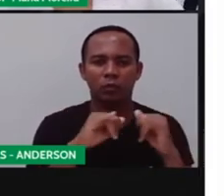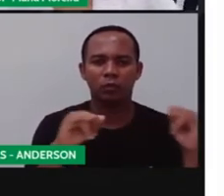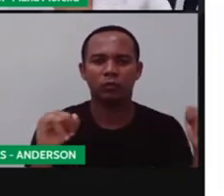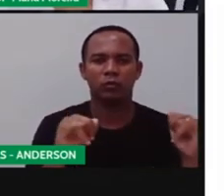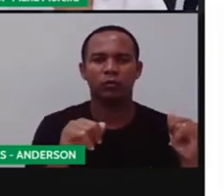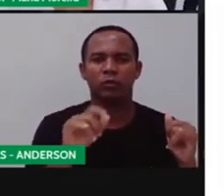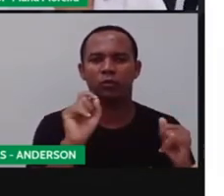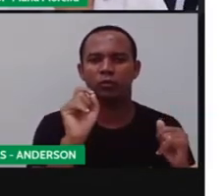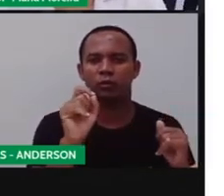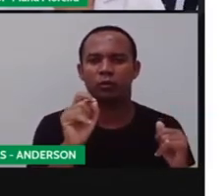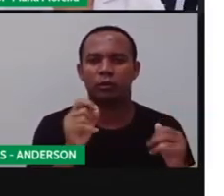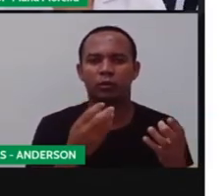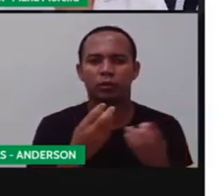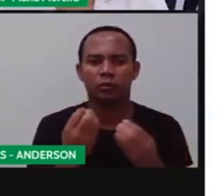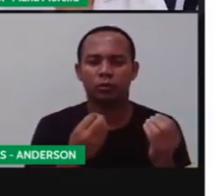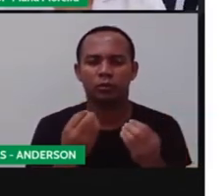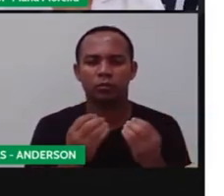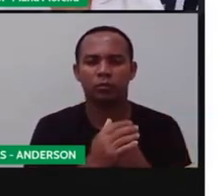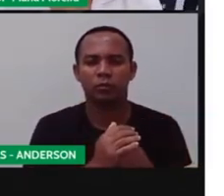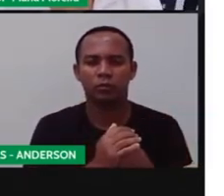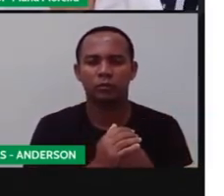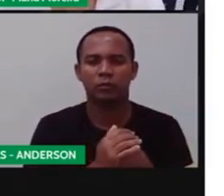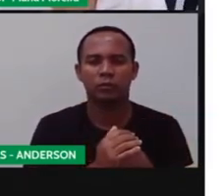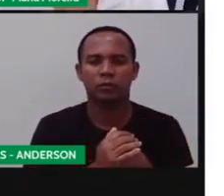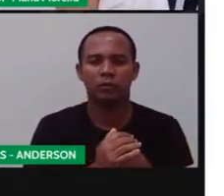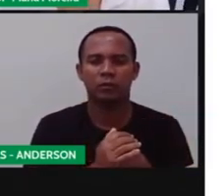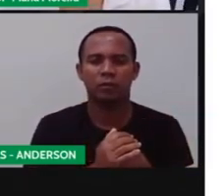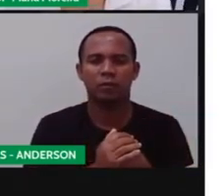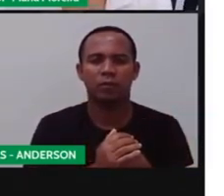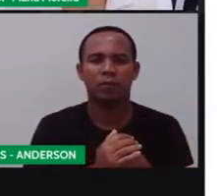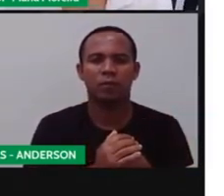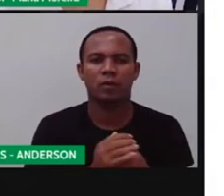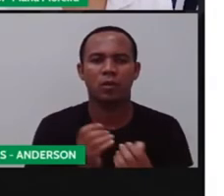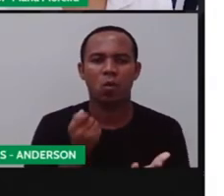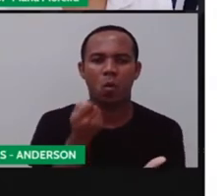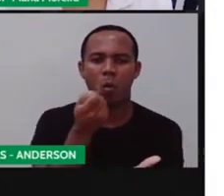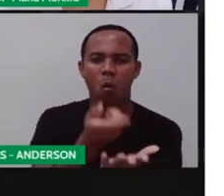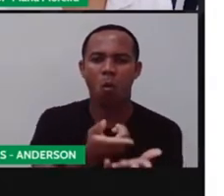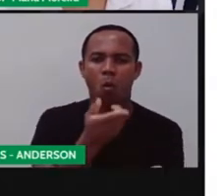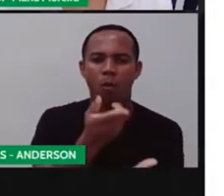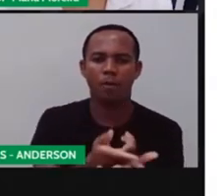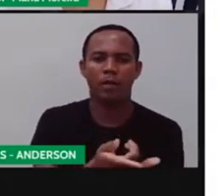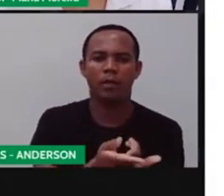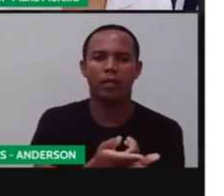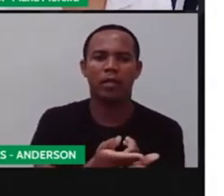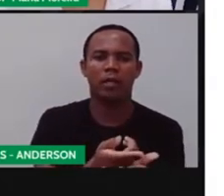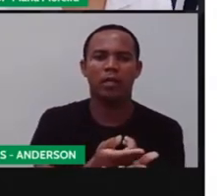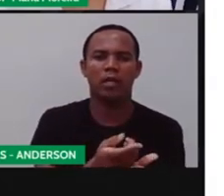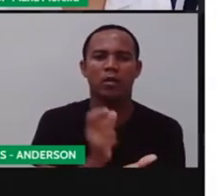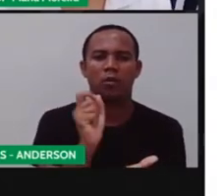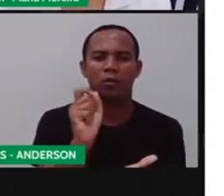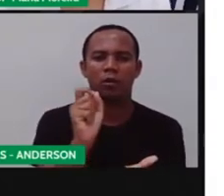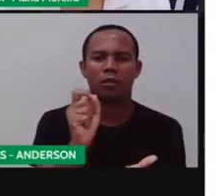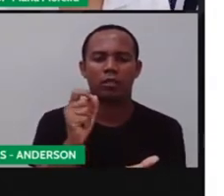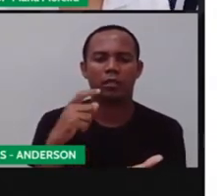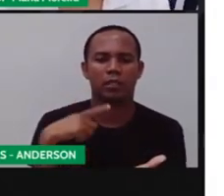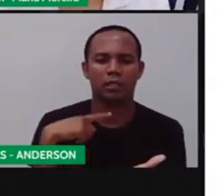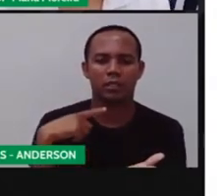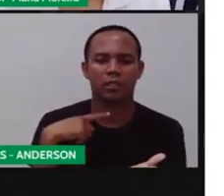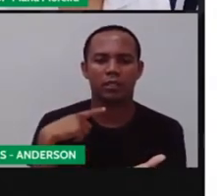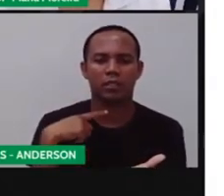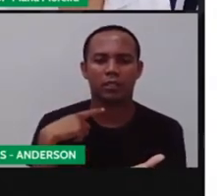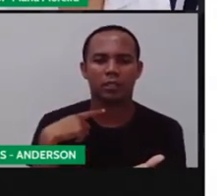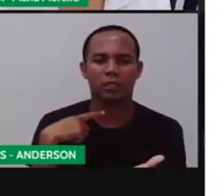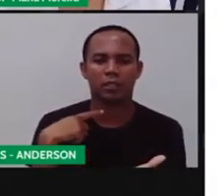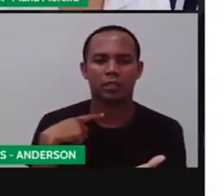publicitária, que inclusive foi multada, né? Cumpre e concorra a Vale Compras na ReHap.